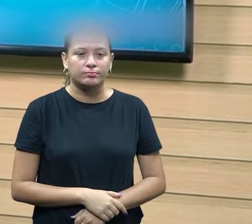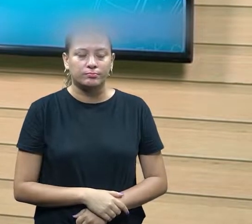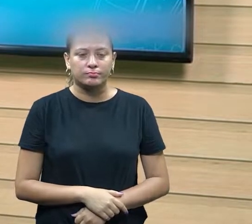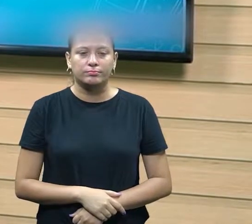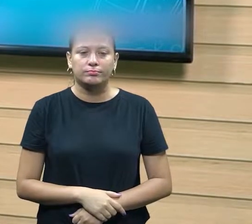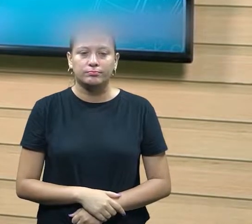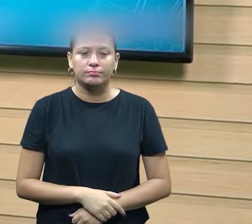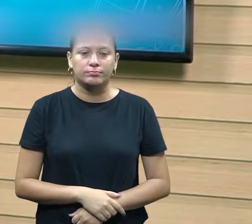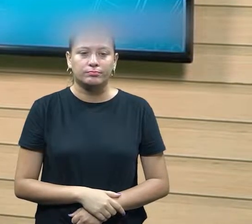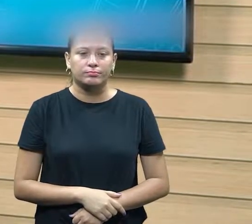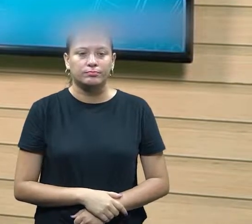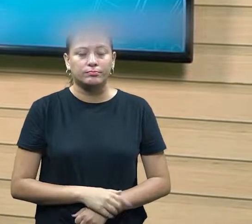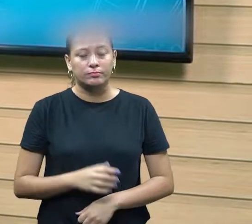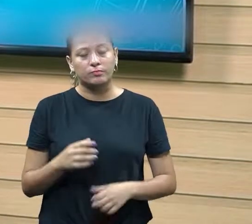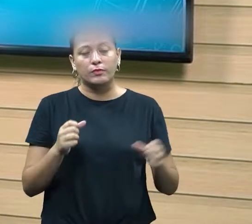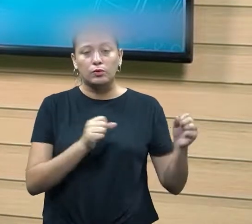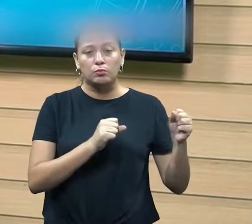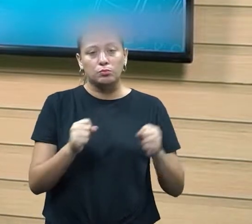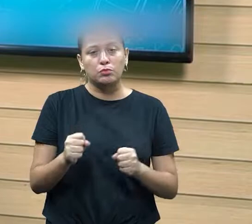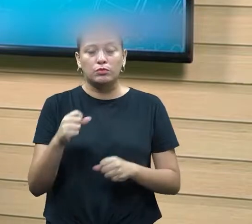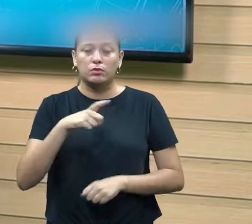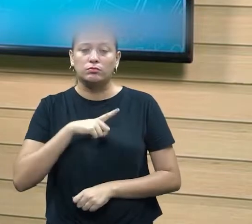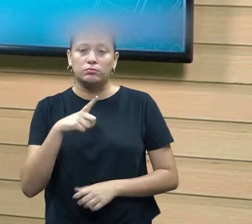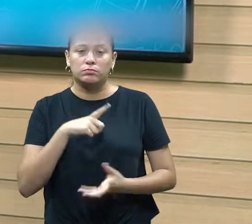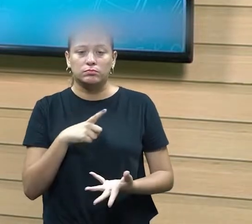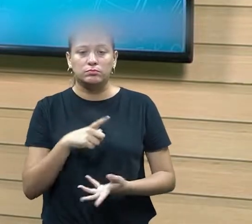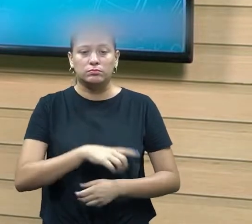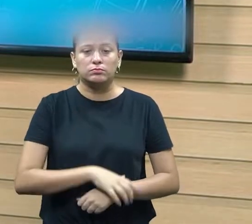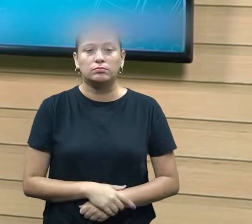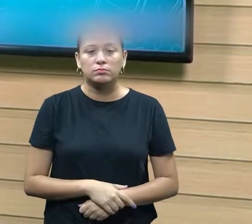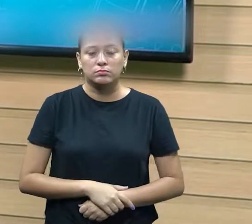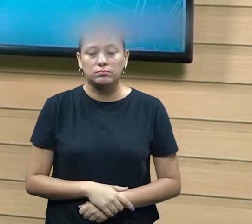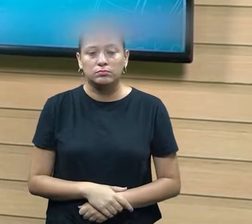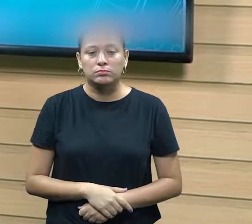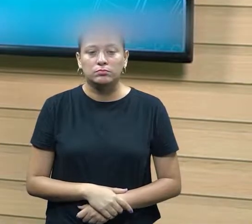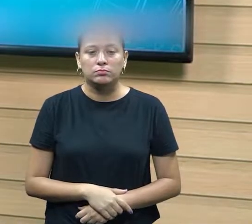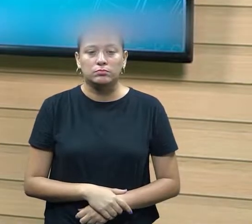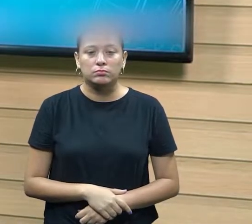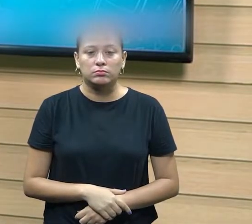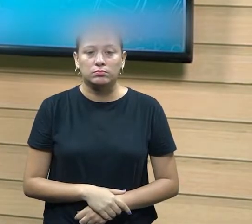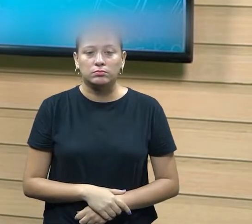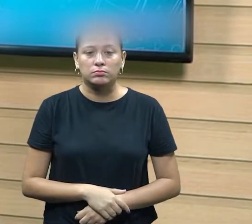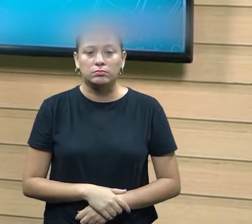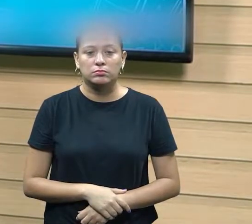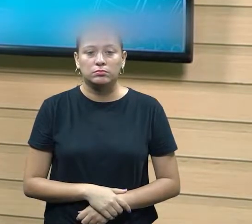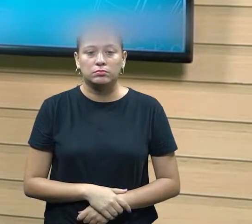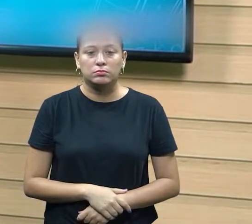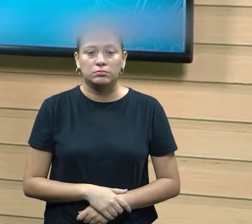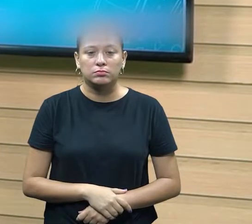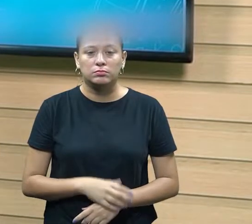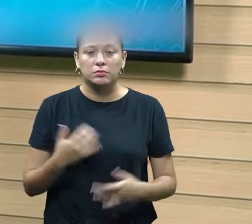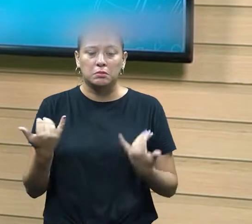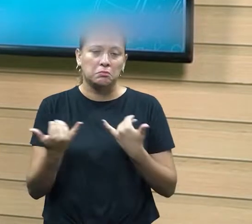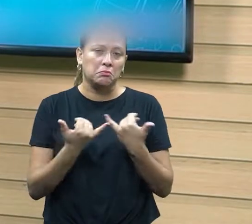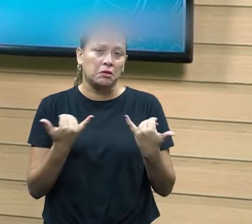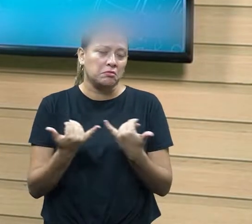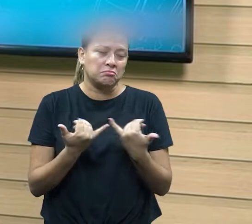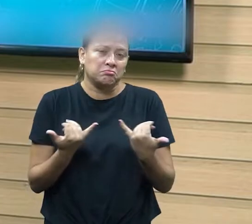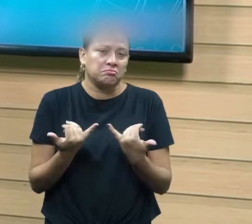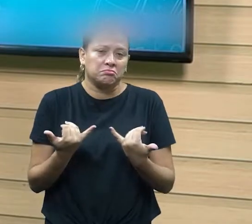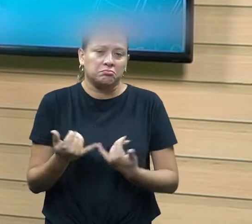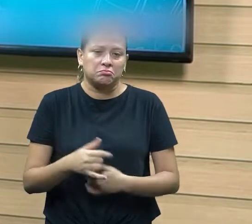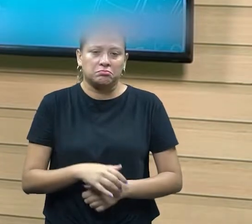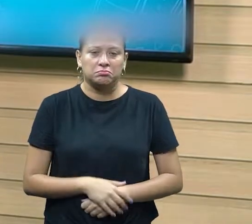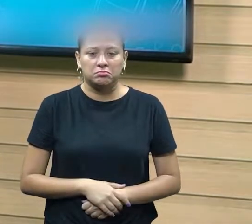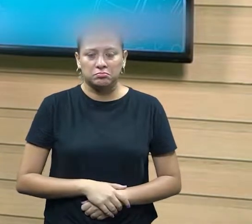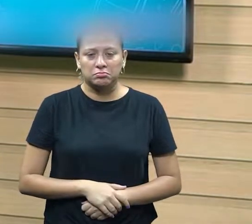vezes quando temos certo poder seja lá que for na barganha que for que a gente está para a gente a se acha que o poder e